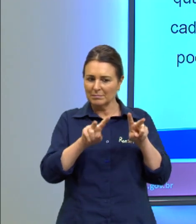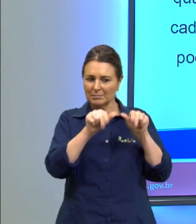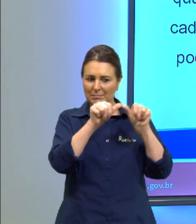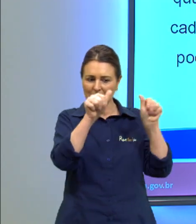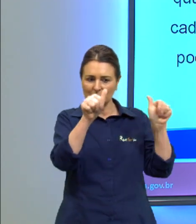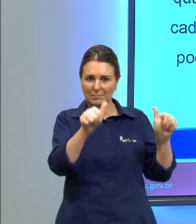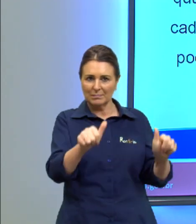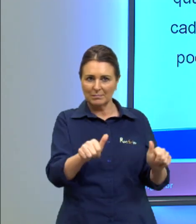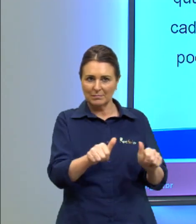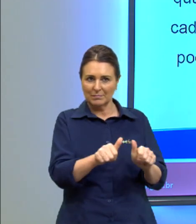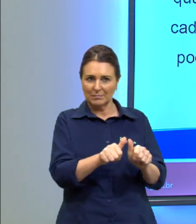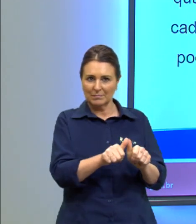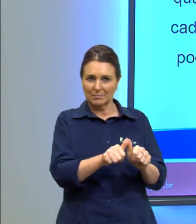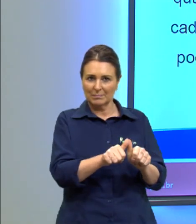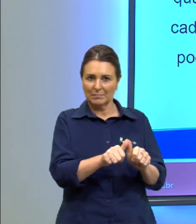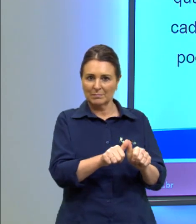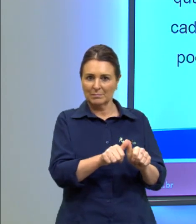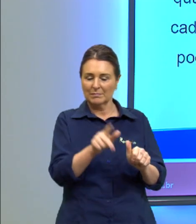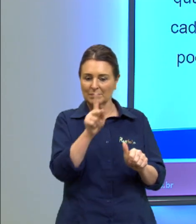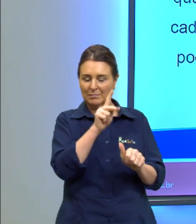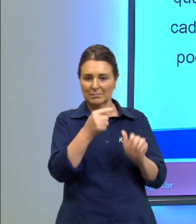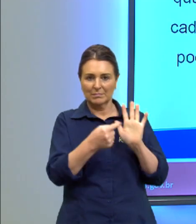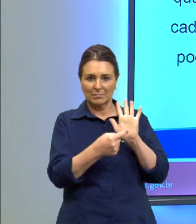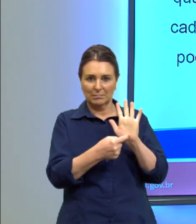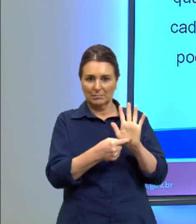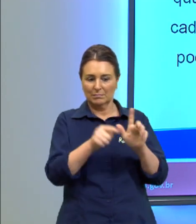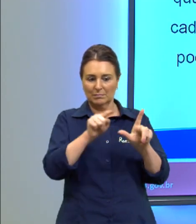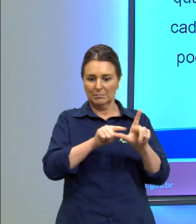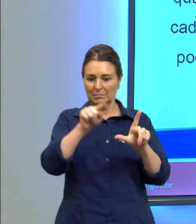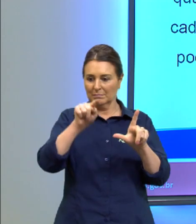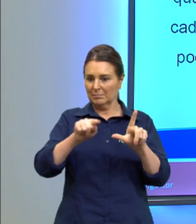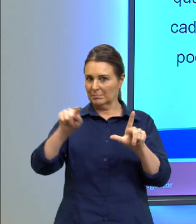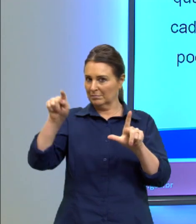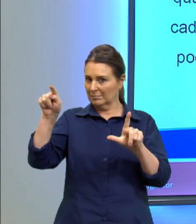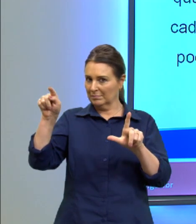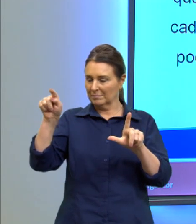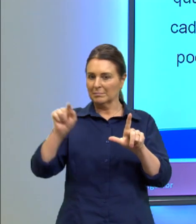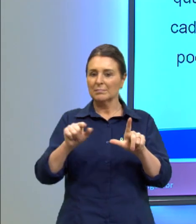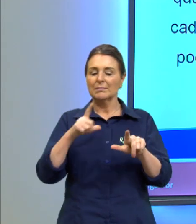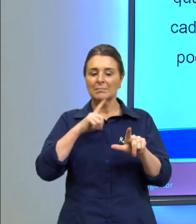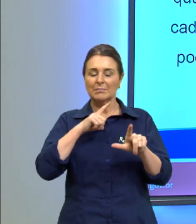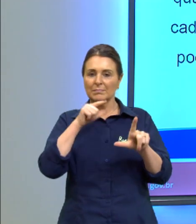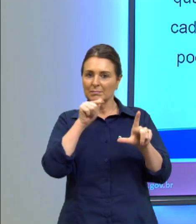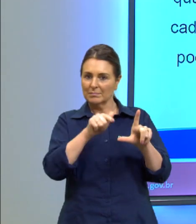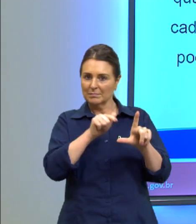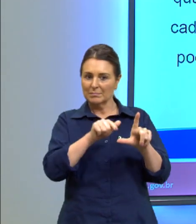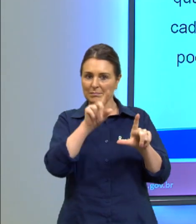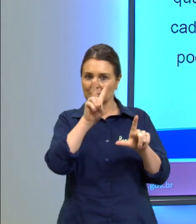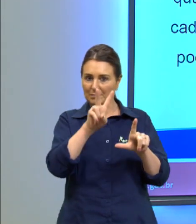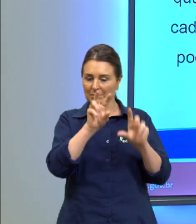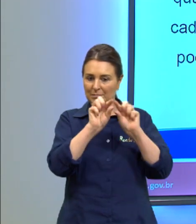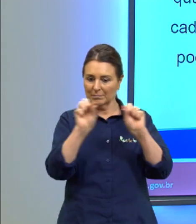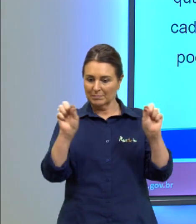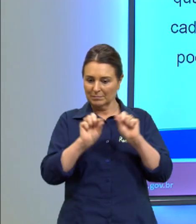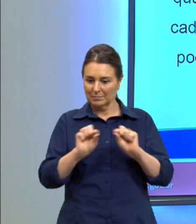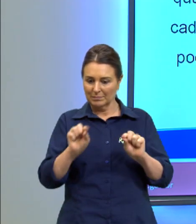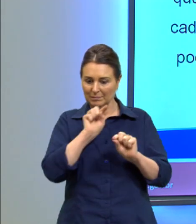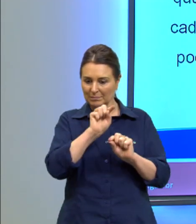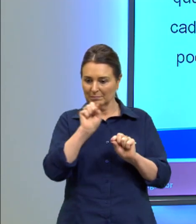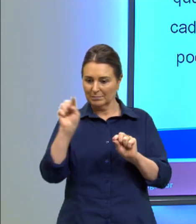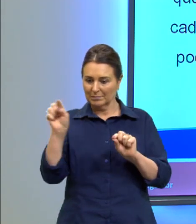Então aqui nós temos essa figura que é um gráfico, onde nós temos duas linhas tracejadas.